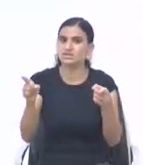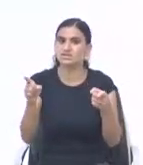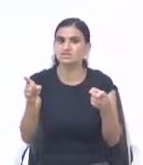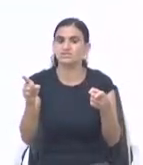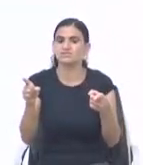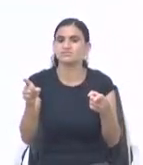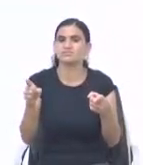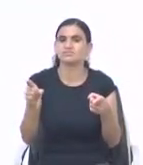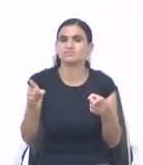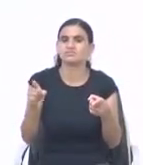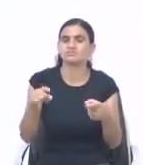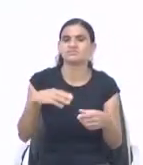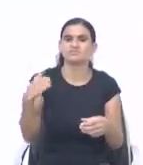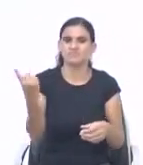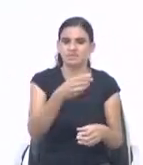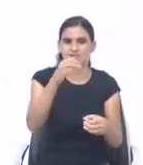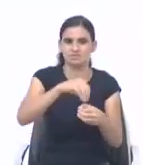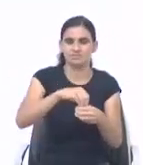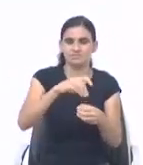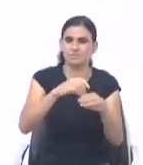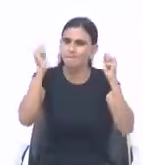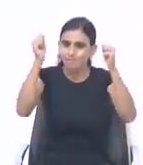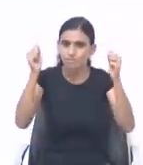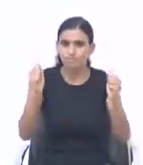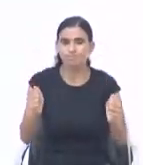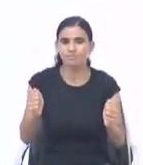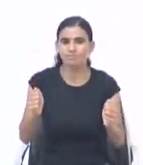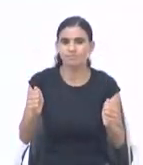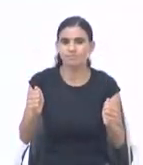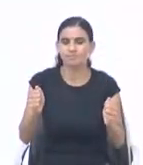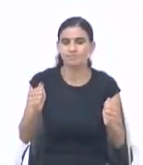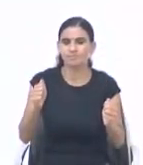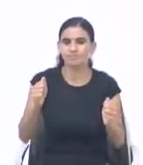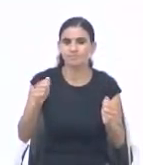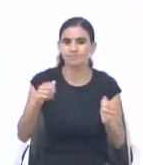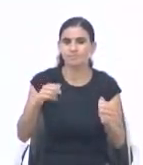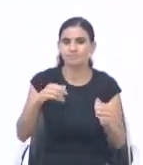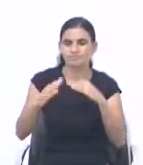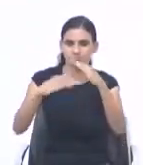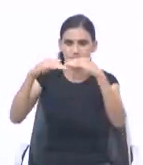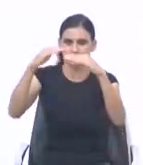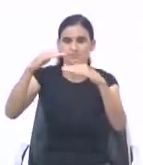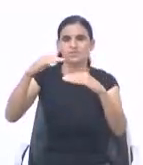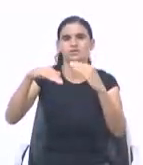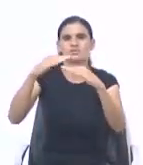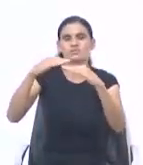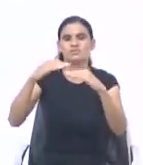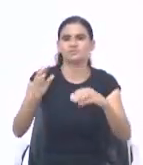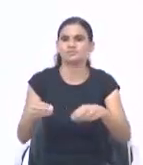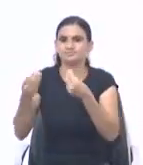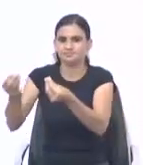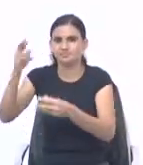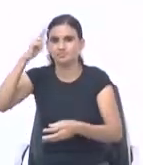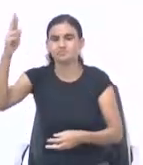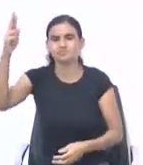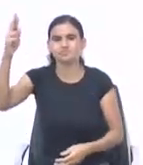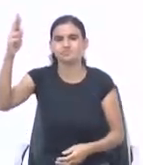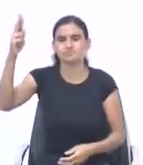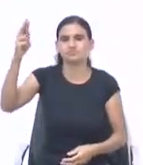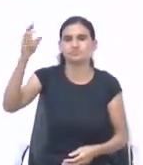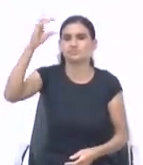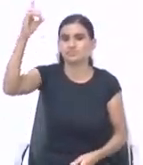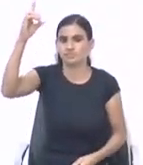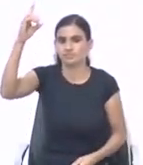a nossa oferta, ela tem poder para multiplicar aquilo que nós entregamos ao Senhor. É